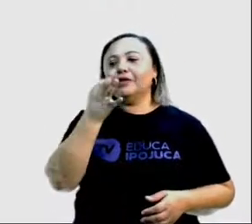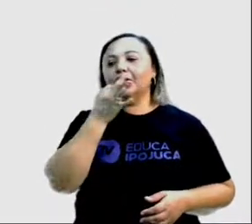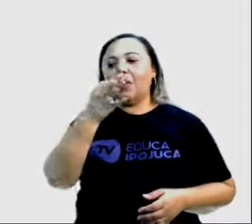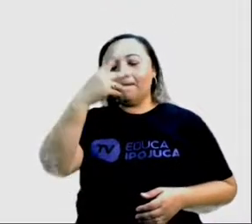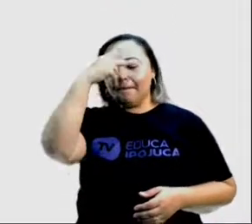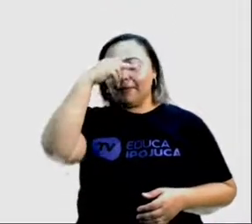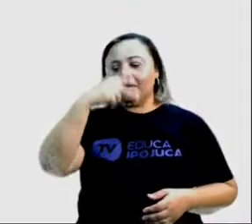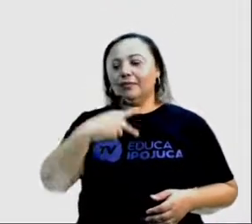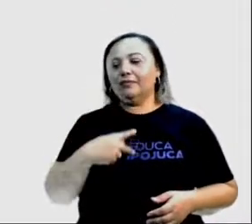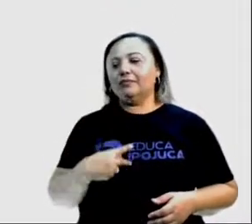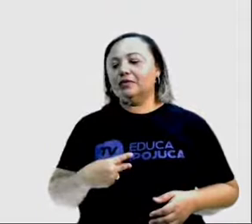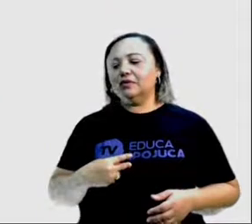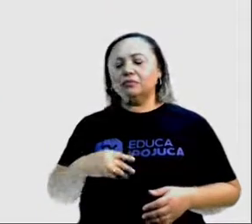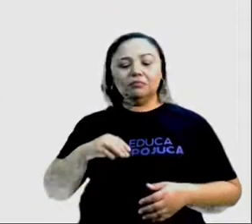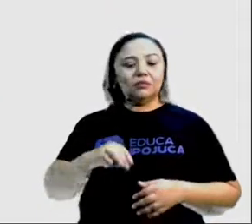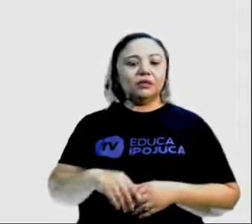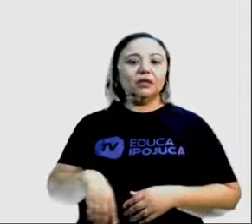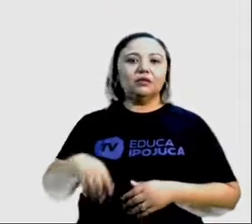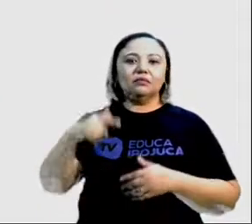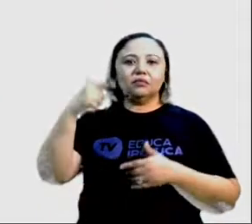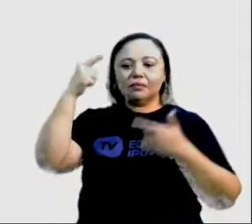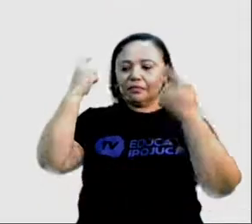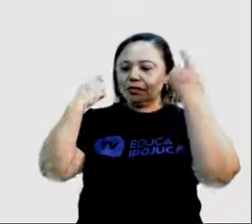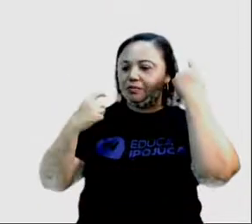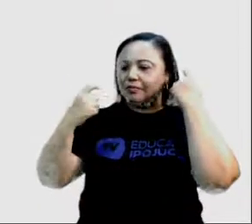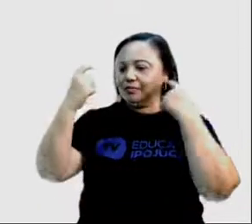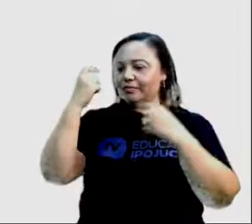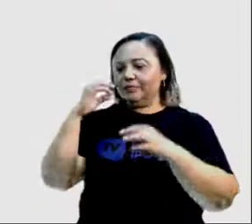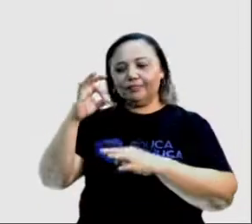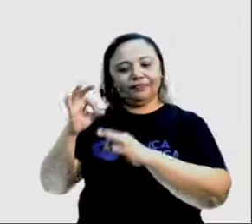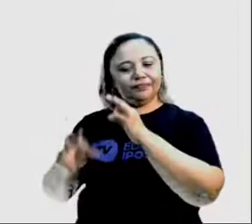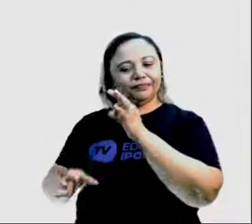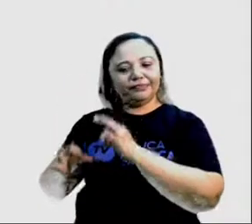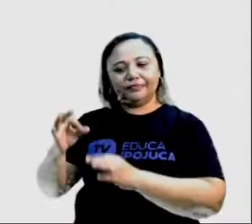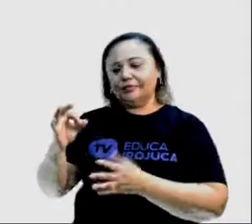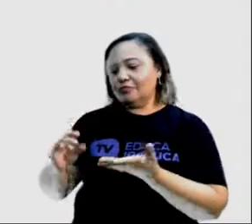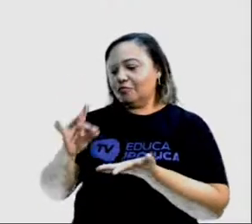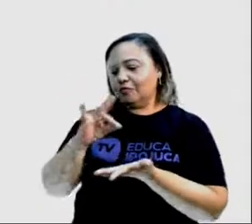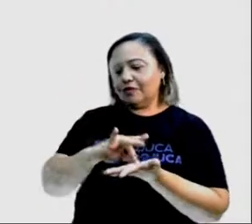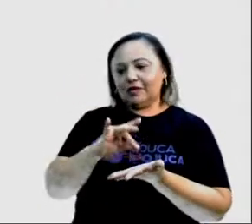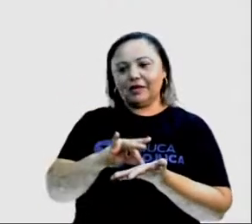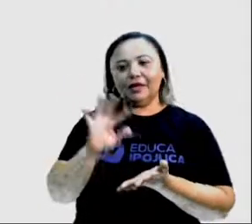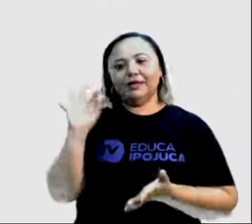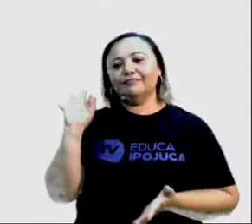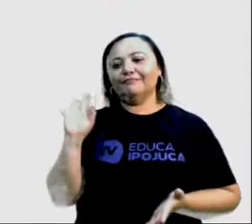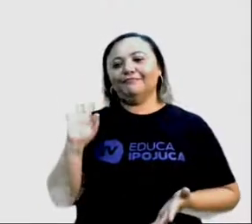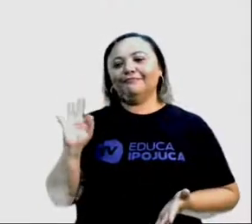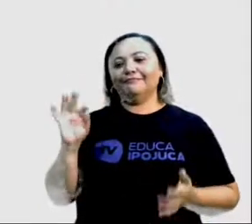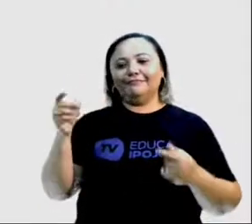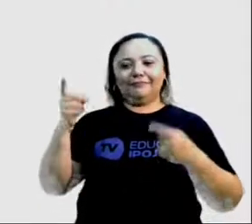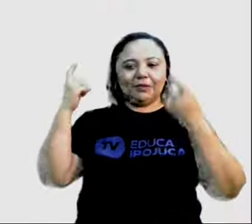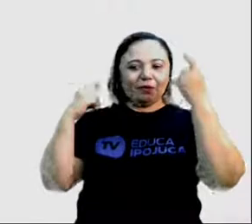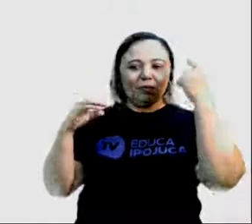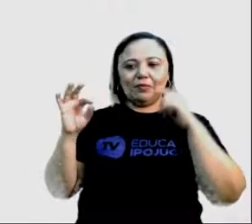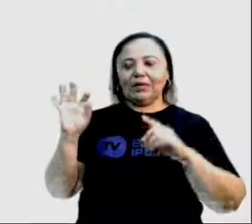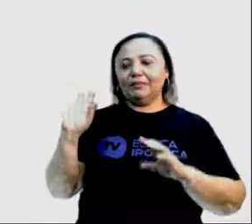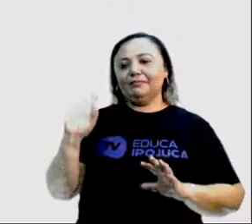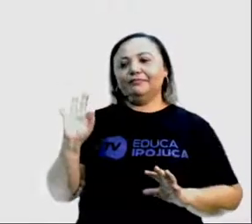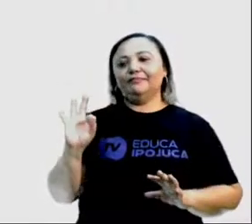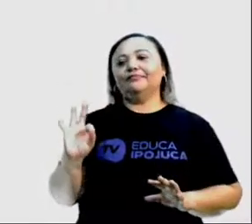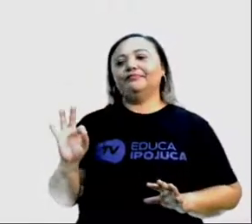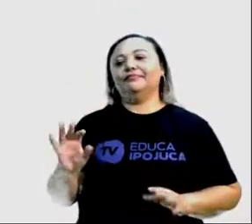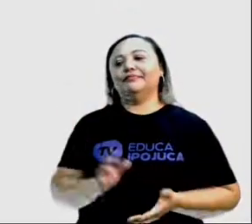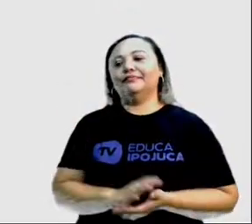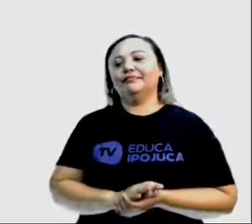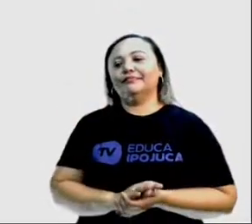importar com a justiça ou até com a verdade. Quando se fala em uma mídia parcial, significa dizer que ela é